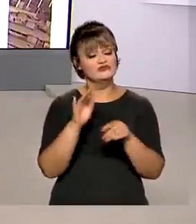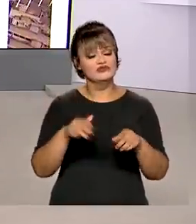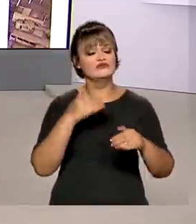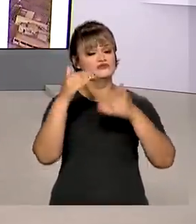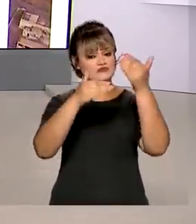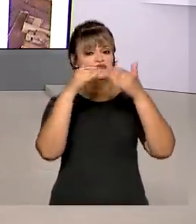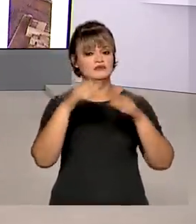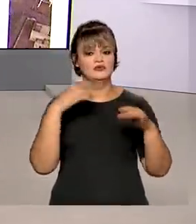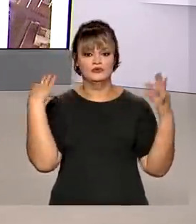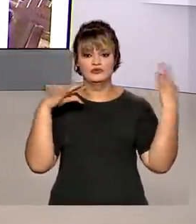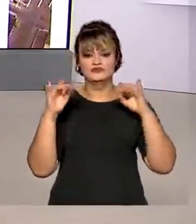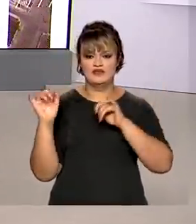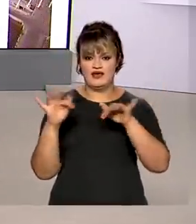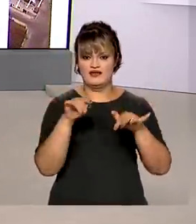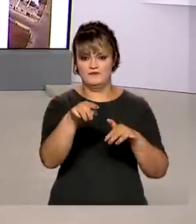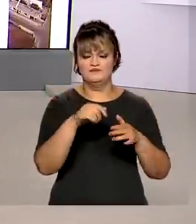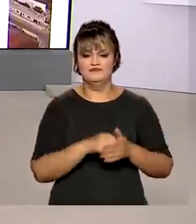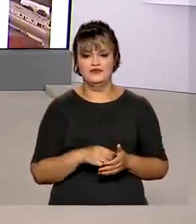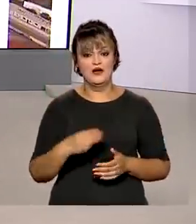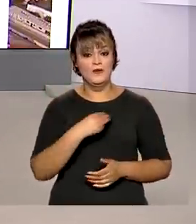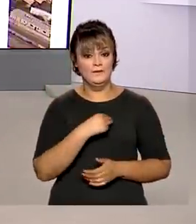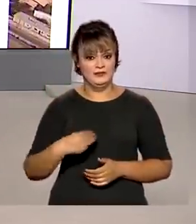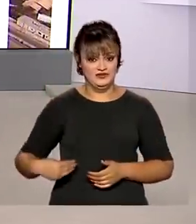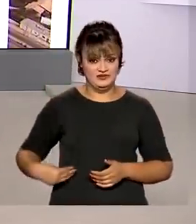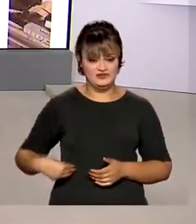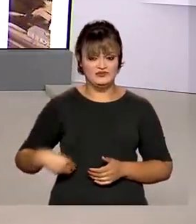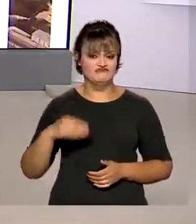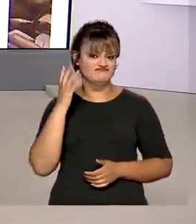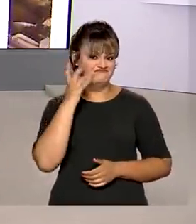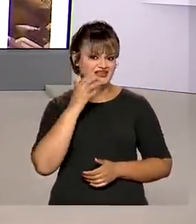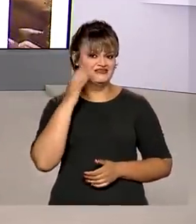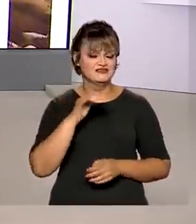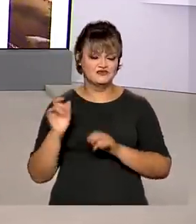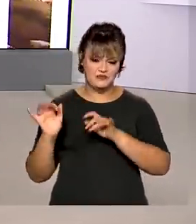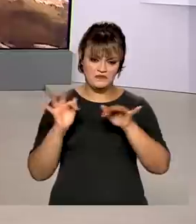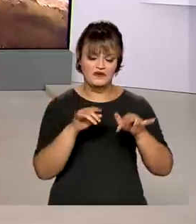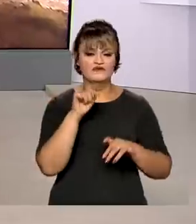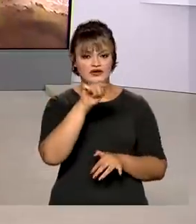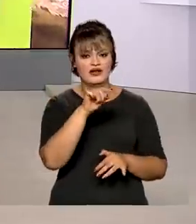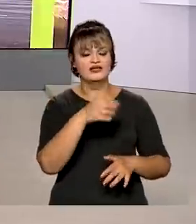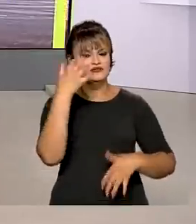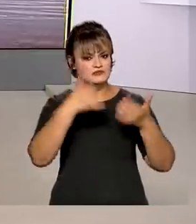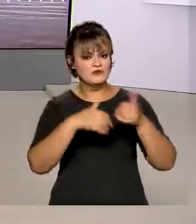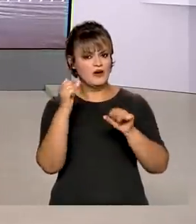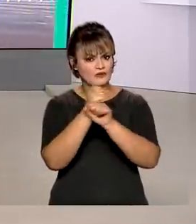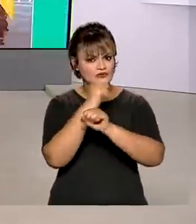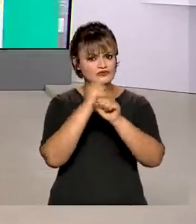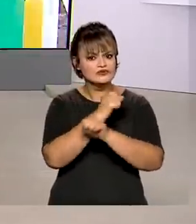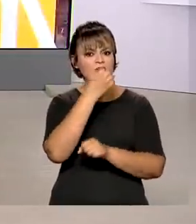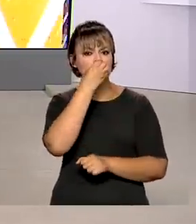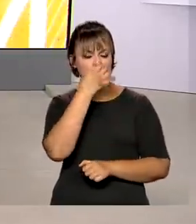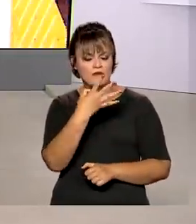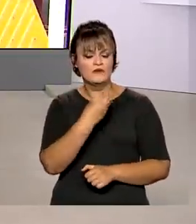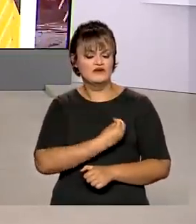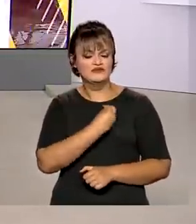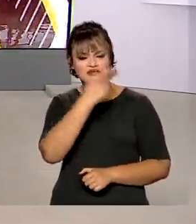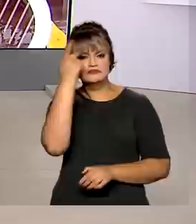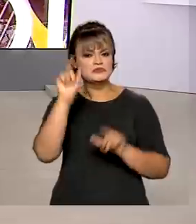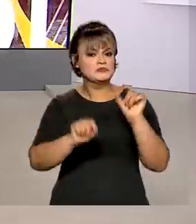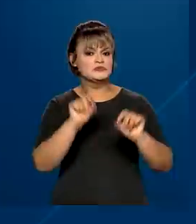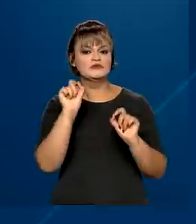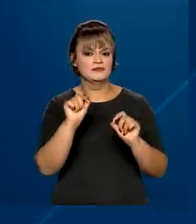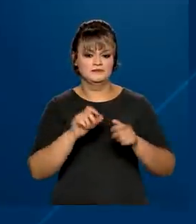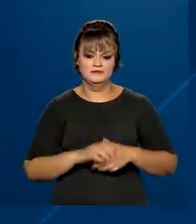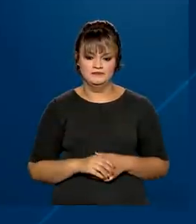turístico do Estado. O ministro da Infraestrutura esteve no local e destacou como a obra vai melhorar o dia a dia da população.